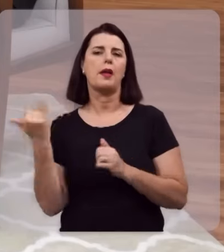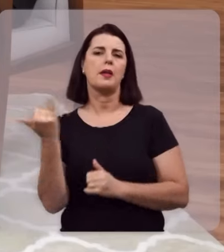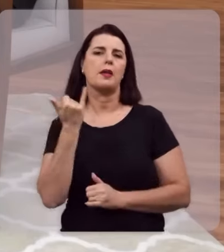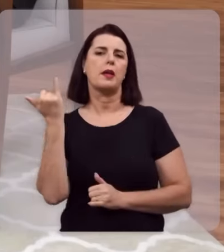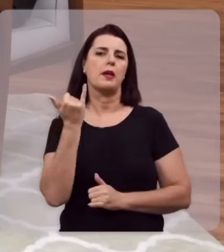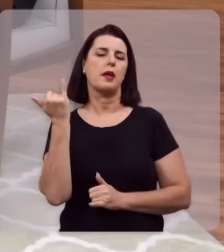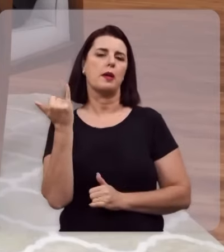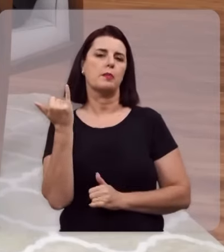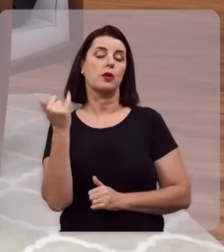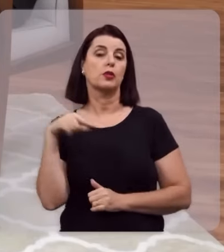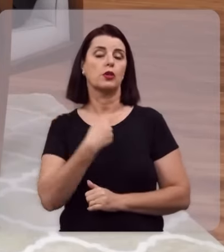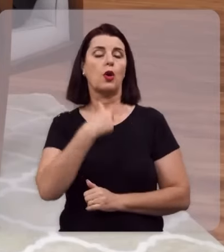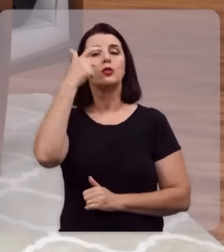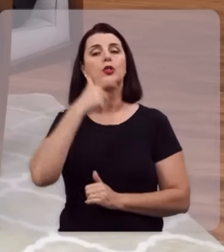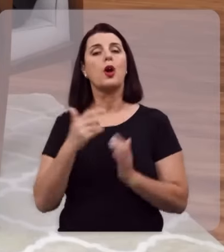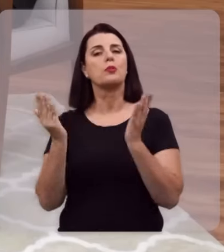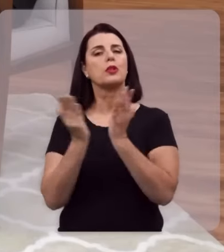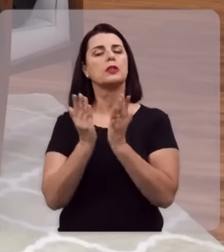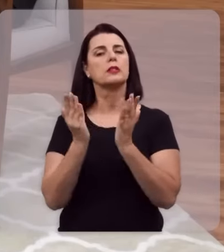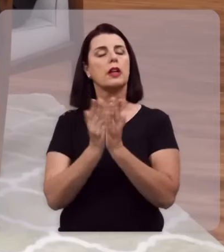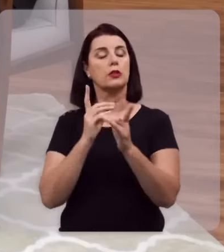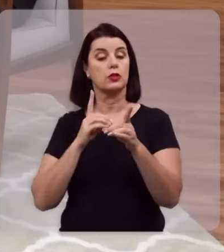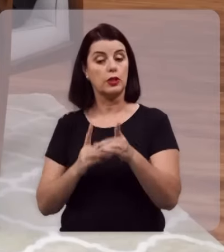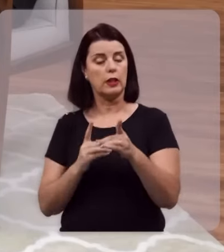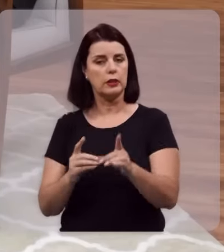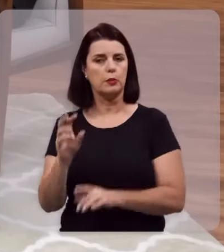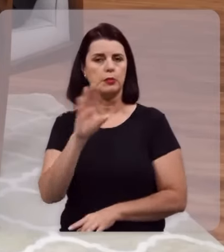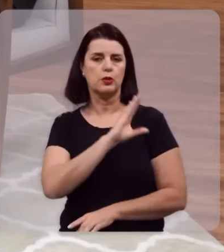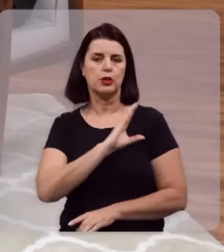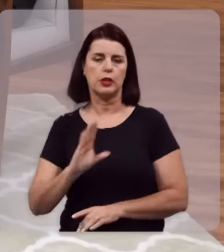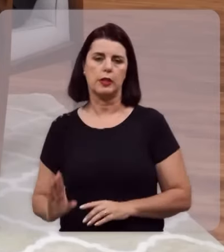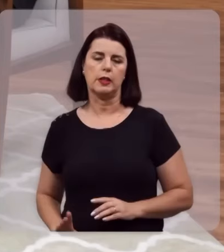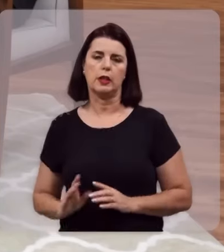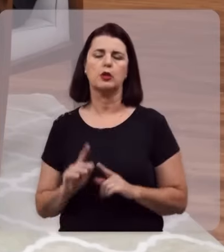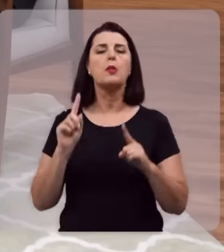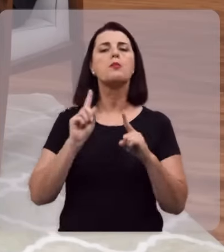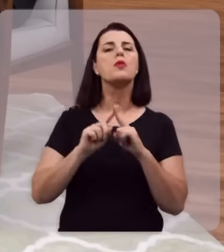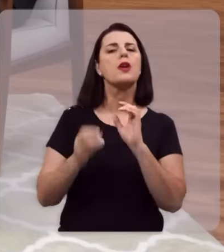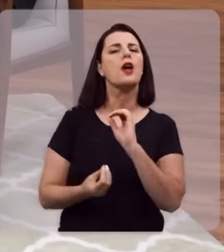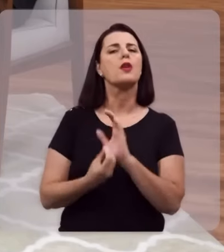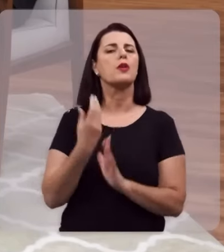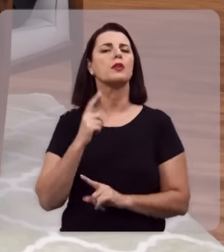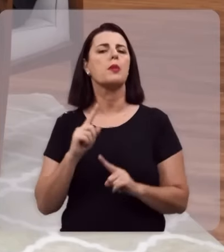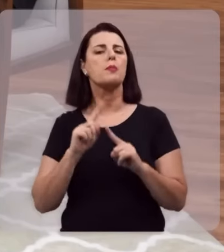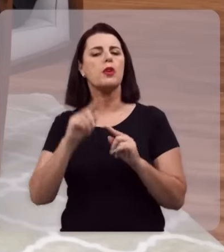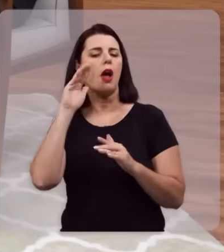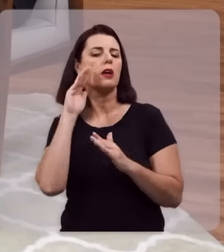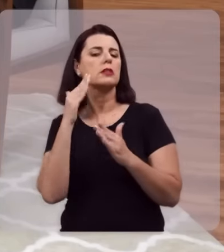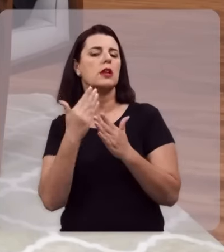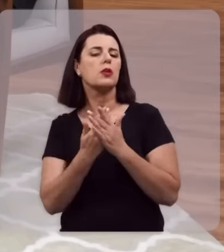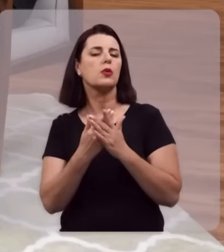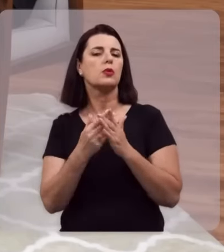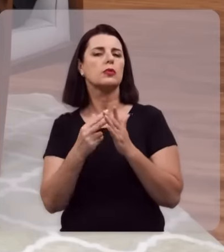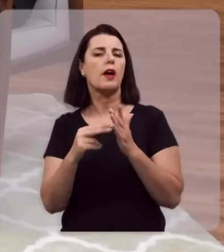para nós que somos cristãos, que somos discípulos e discípulas de Jesus. Por que isso acontece? Por que essa crença na